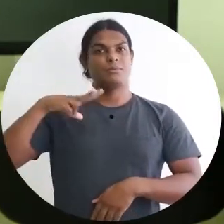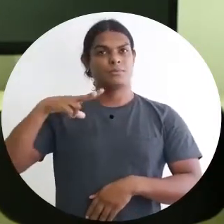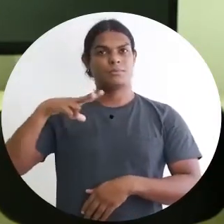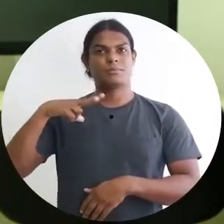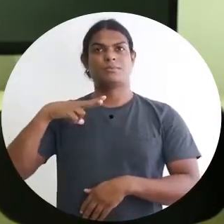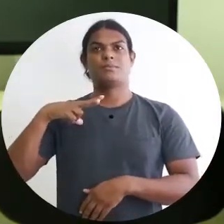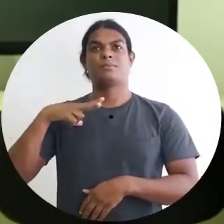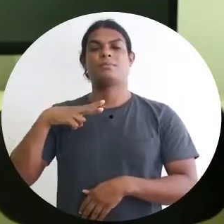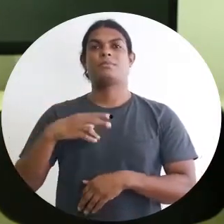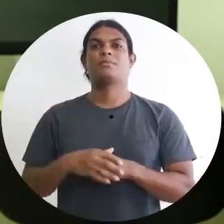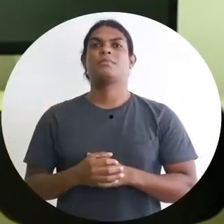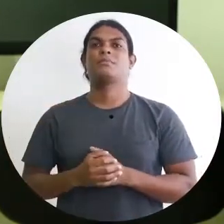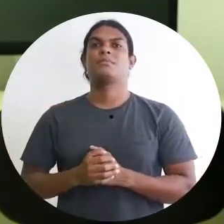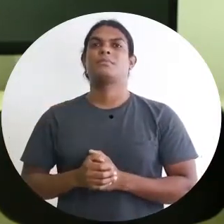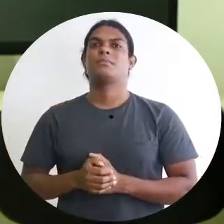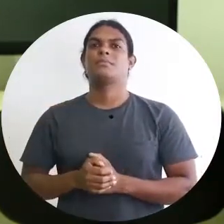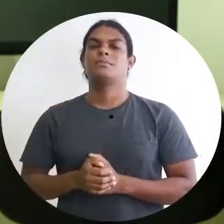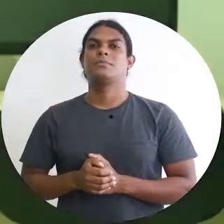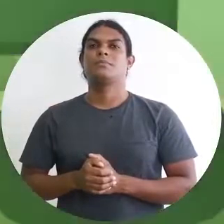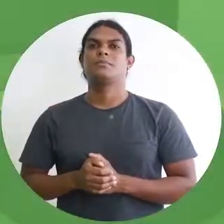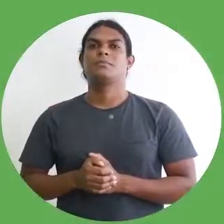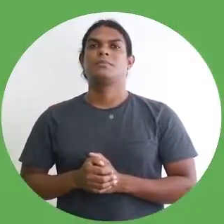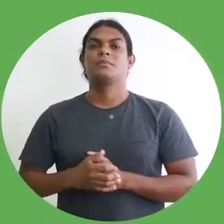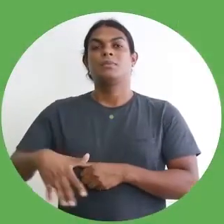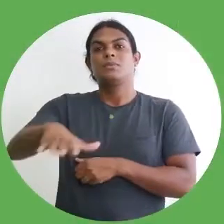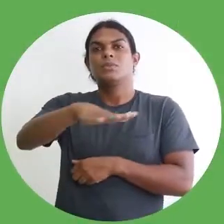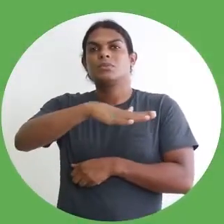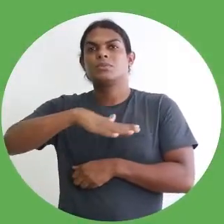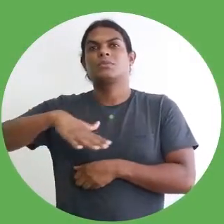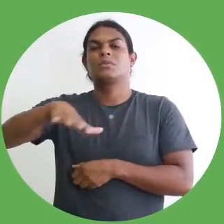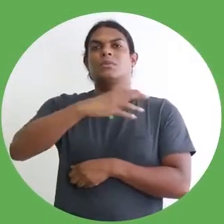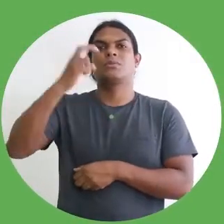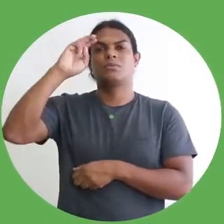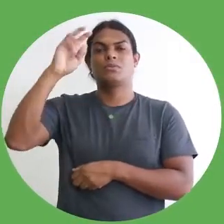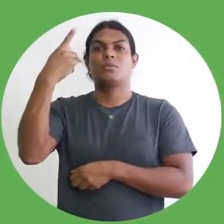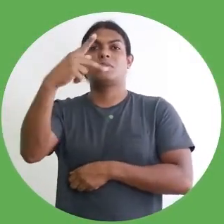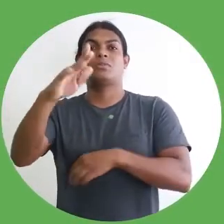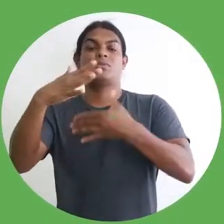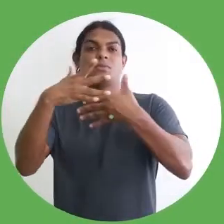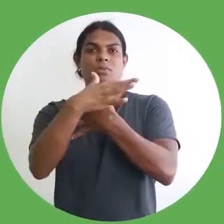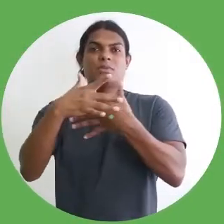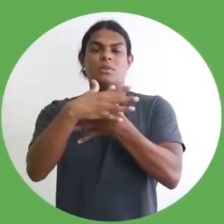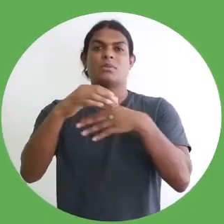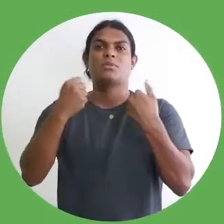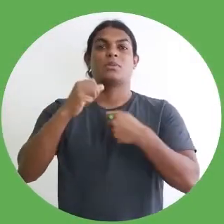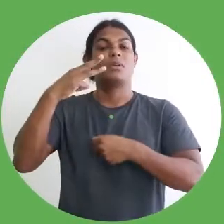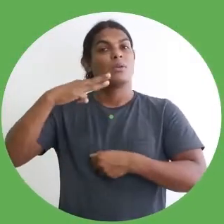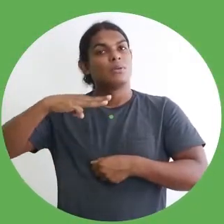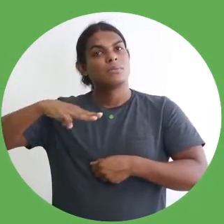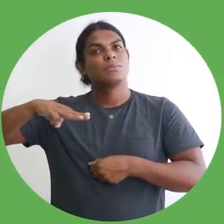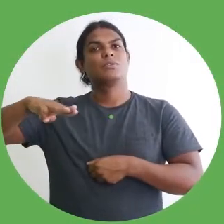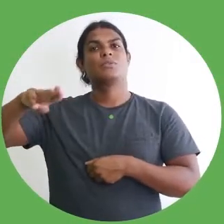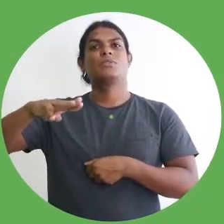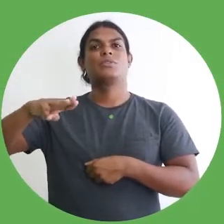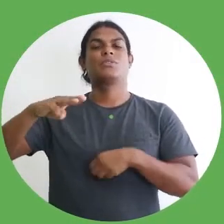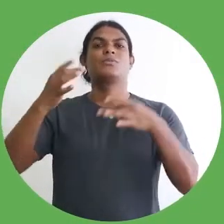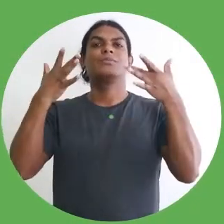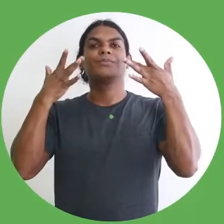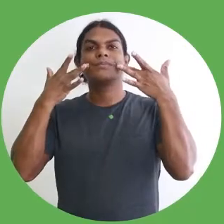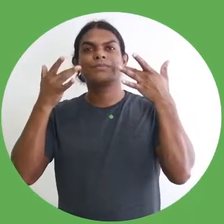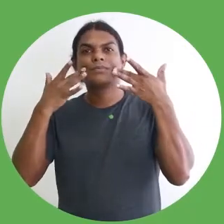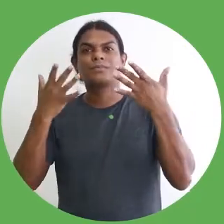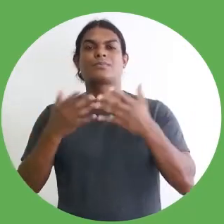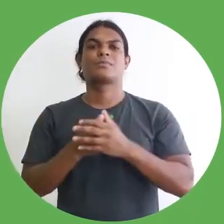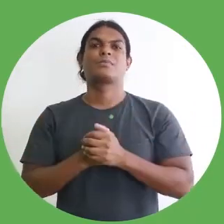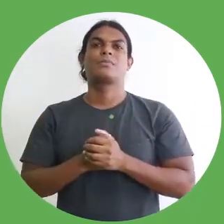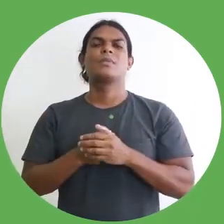cultural particular. Os espaços culturais da sua cidade podem ser museus, teatros ou até